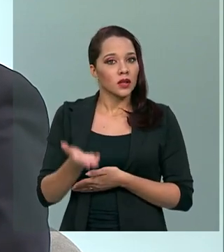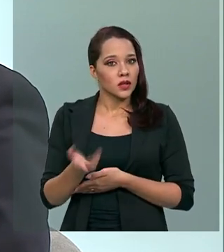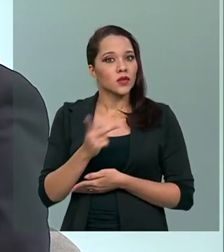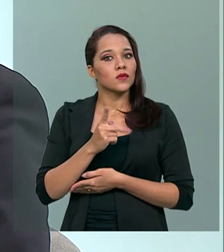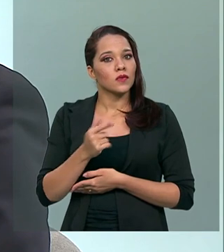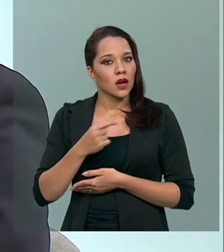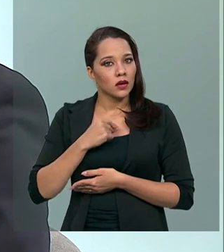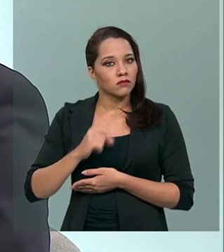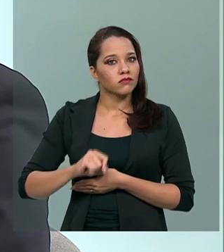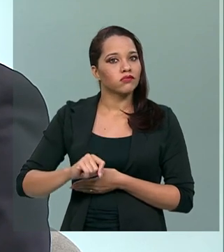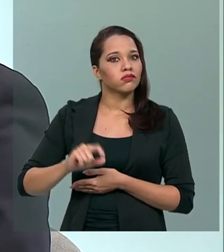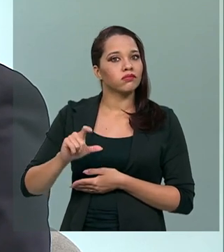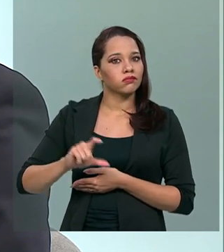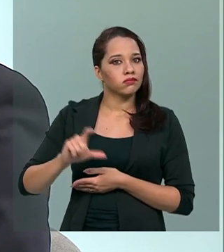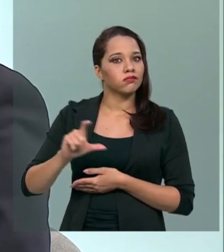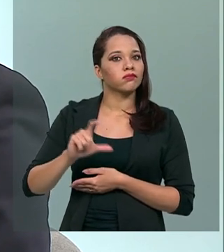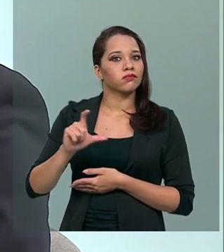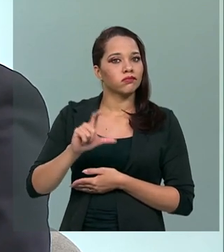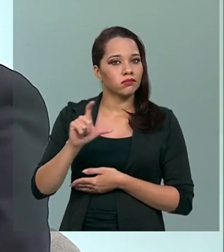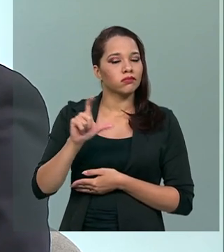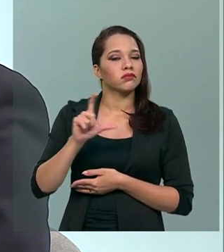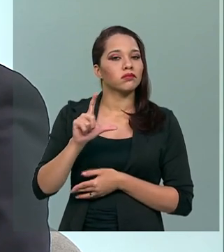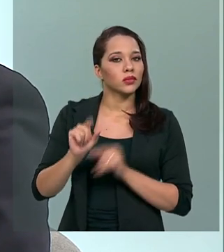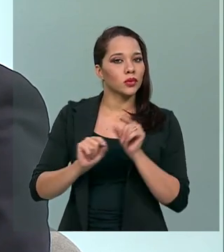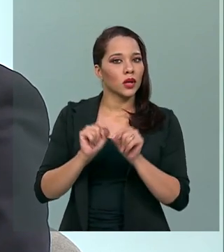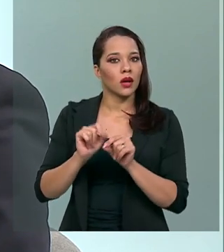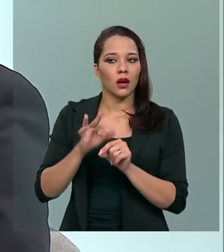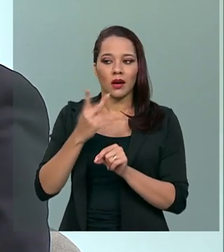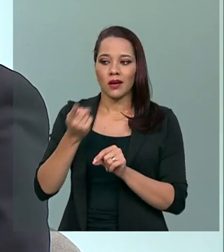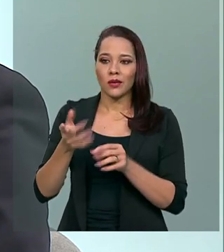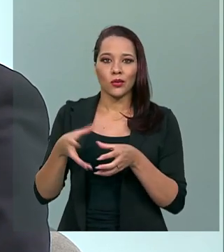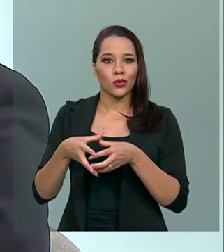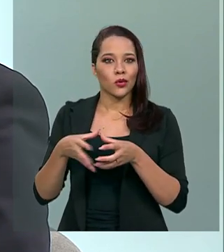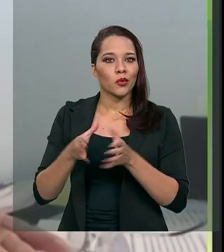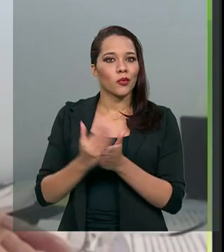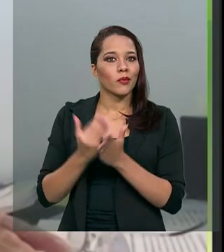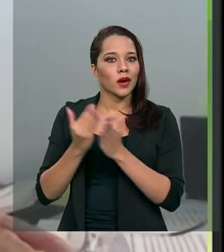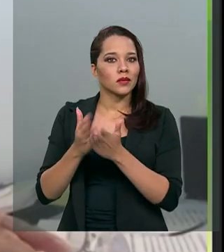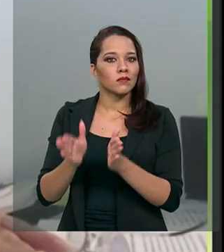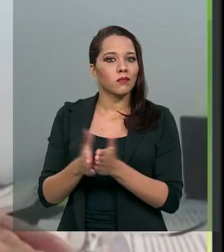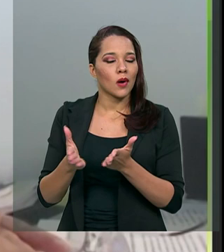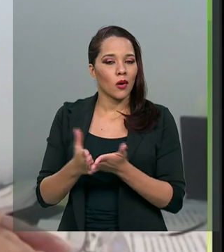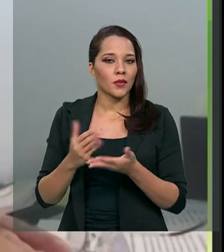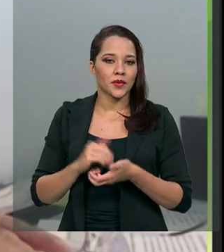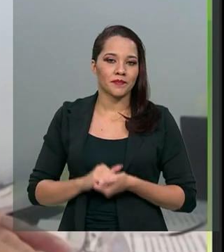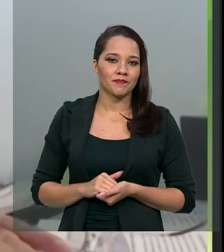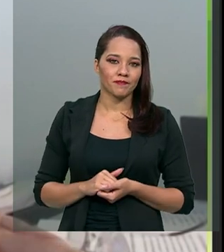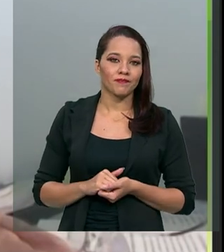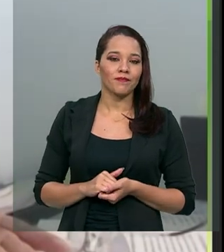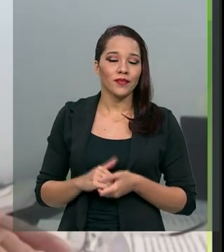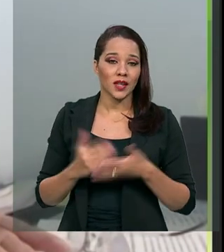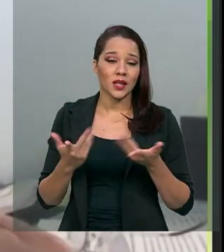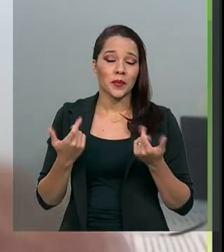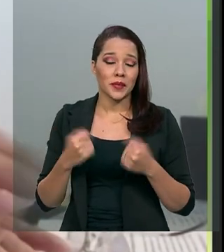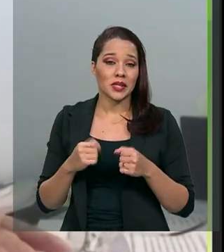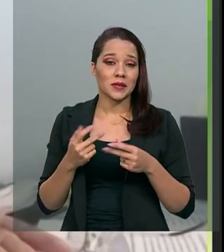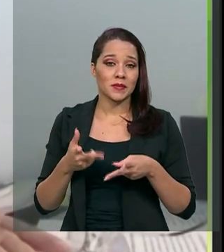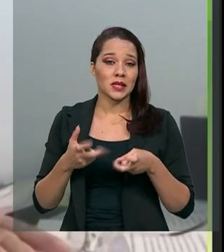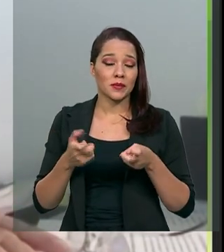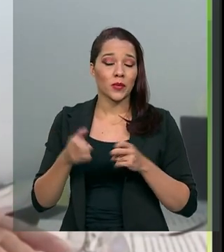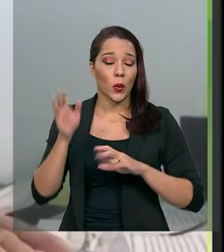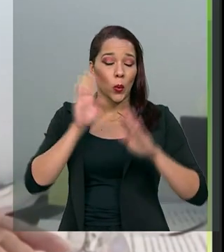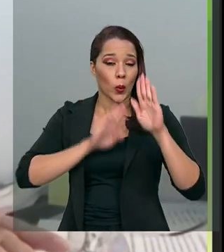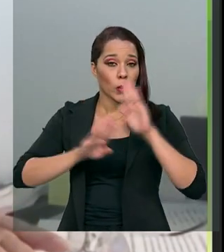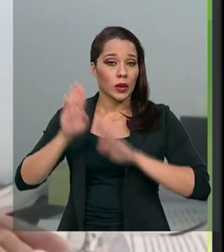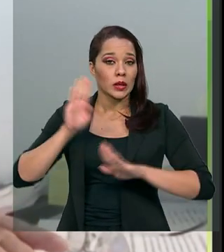onerar, obviamente, os menos favorecidos. É conveniente que se olhe com muito cuidado